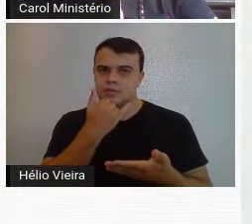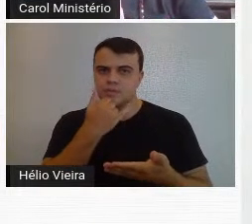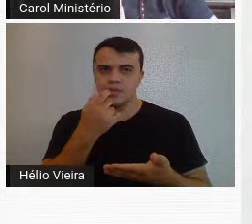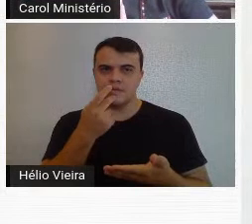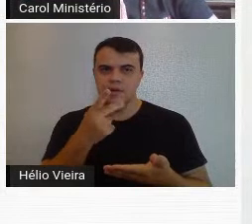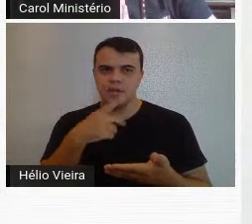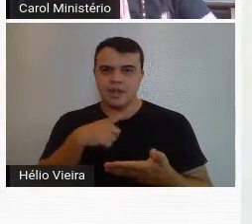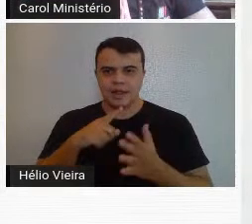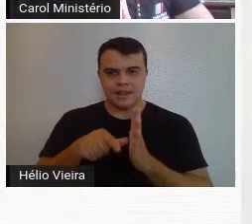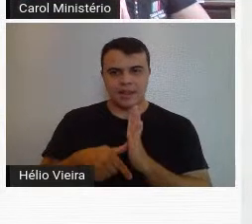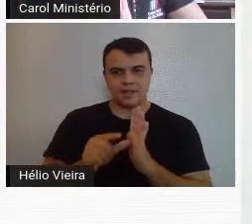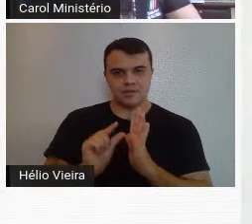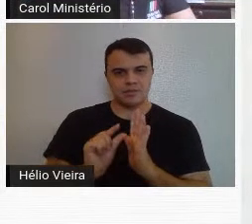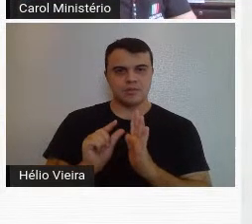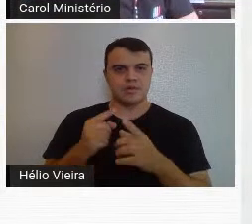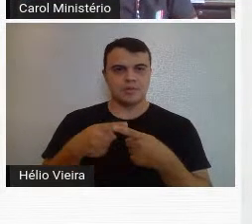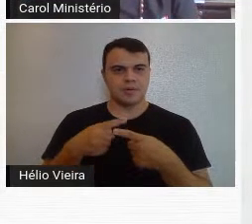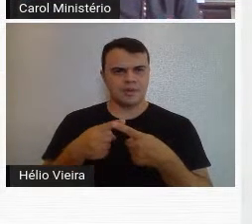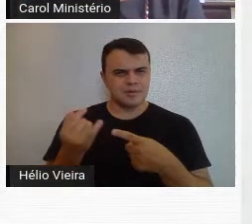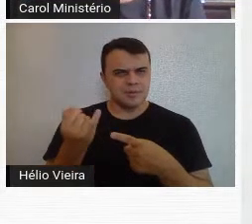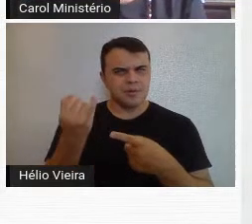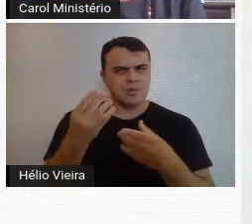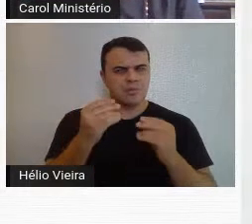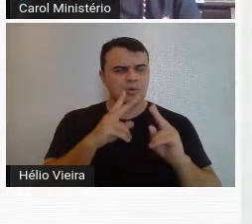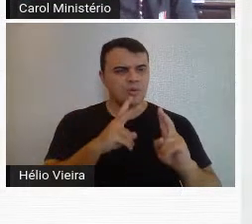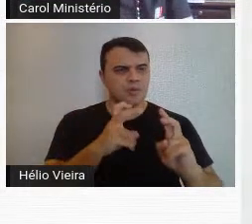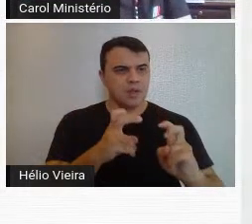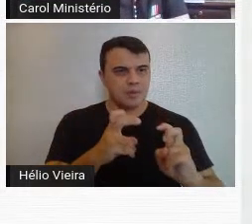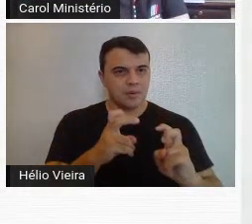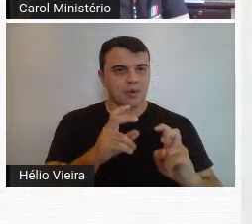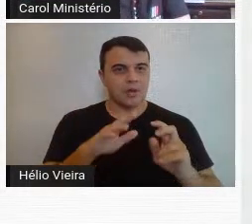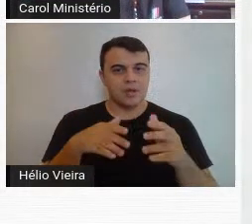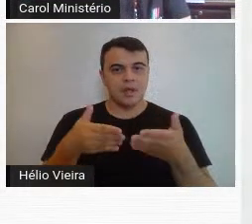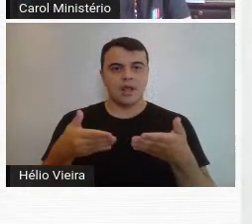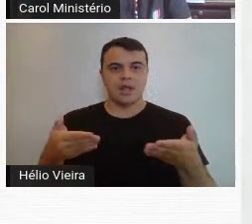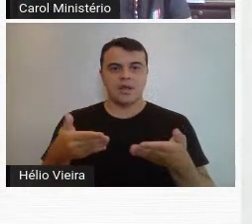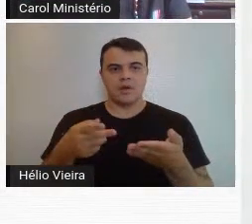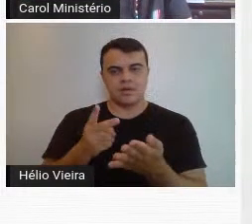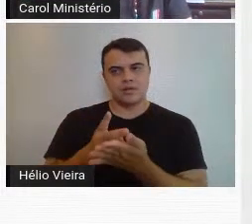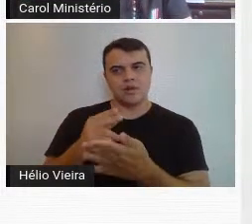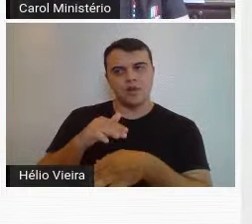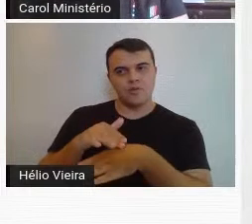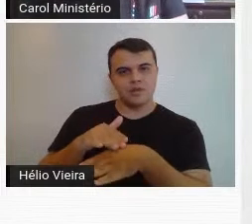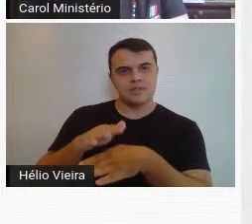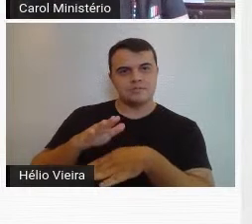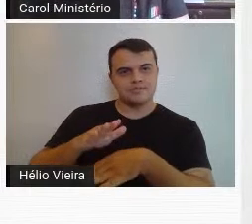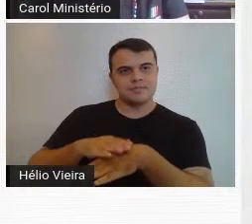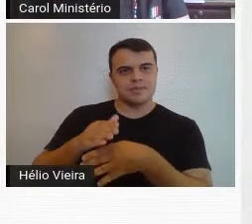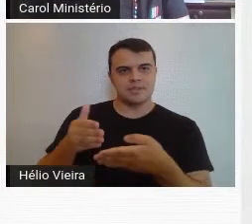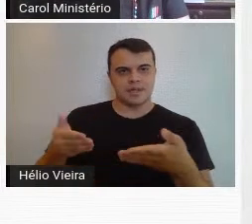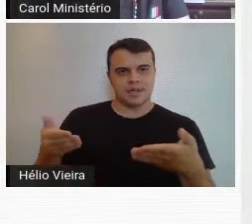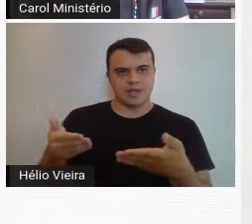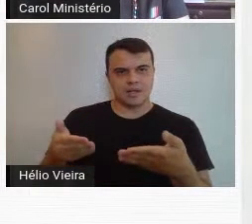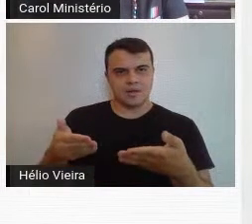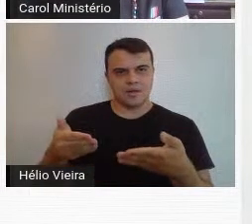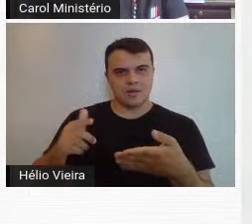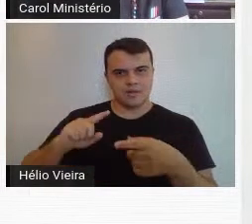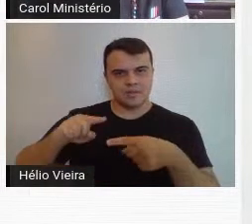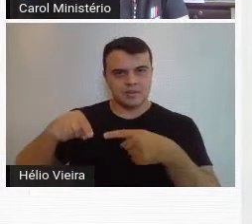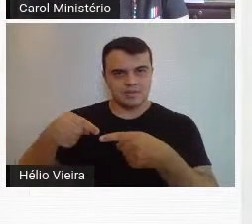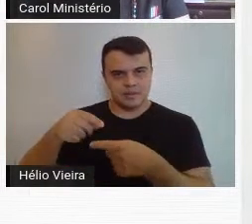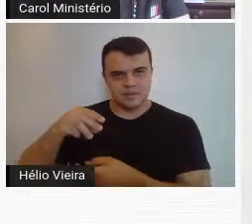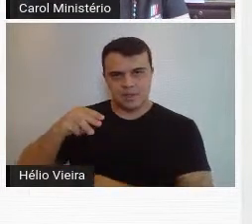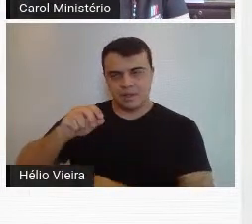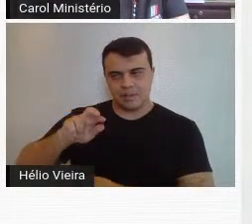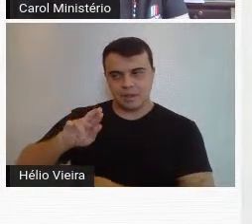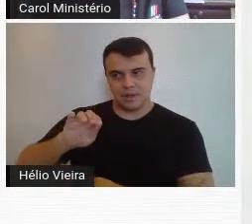comido um pouquinho do tempo, mas é porque é muito assunto para pouco tempo e podemos conversar mais após a fala da